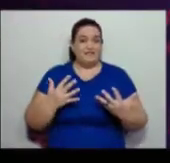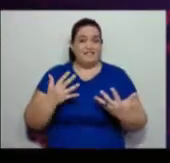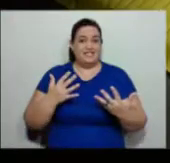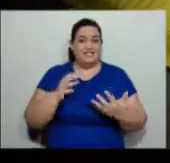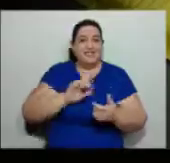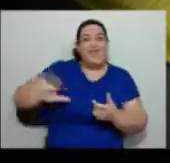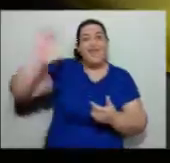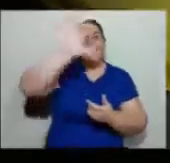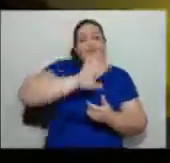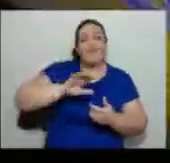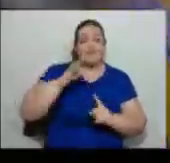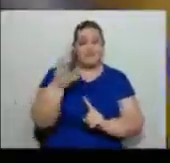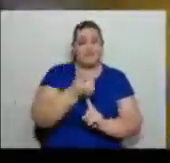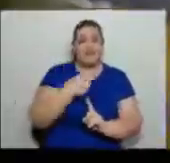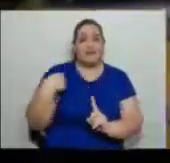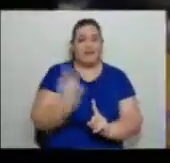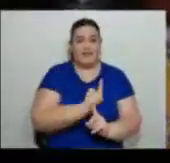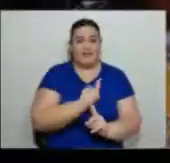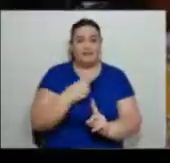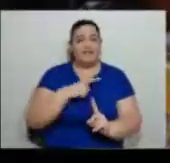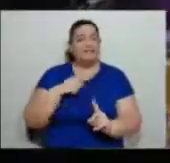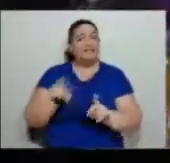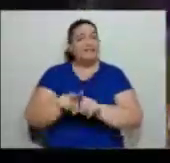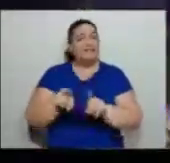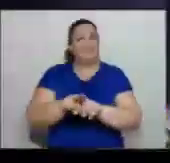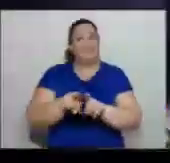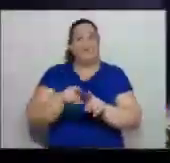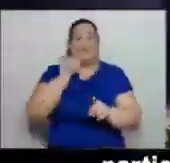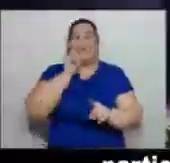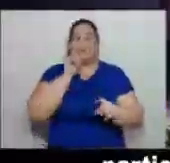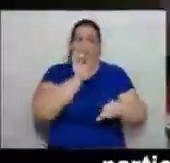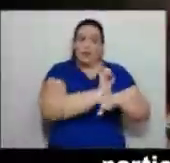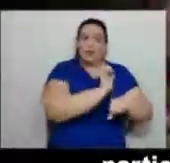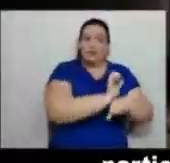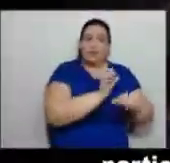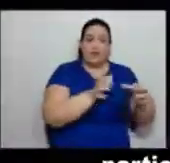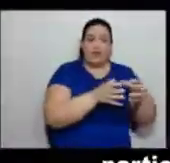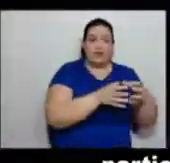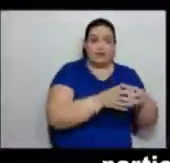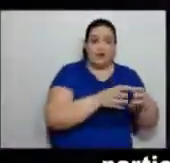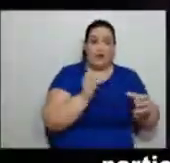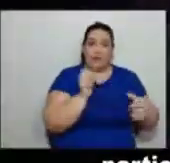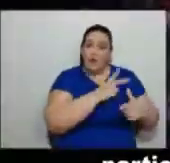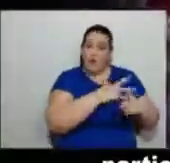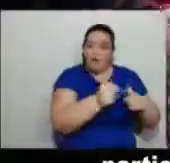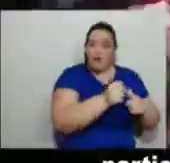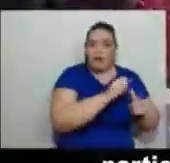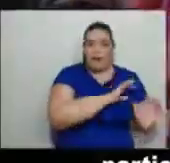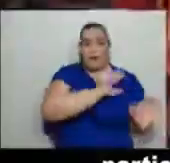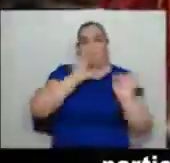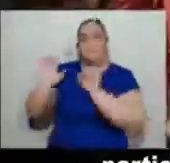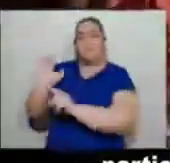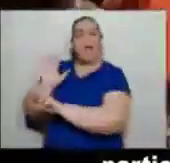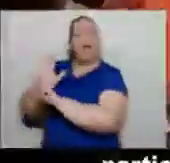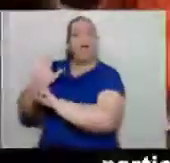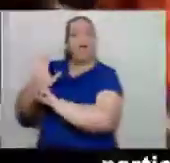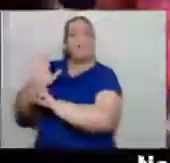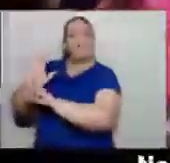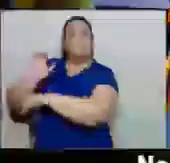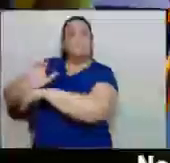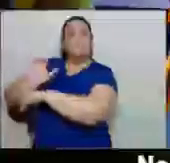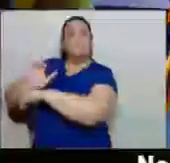versões. Nos dois eventos, os campeões estaduais participam da etapa nacional representando o Estado.